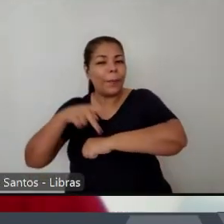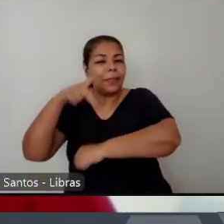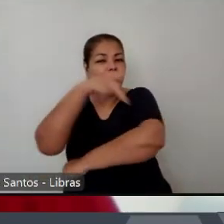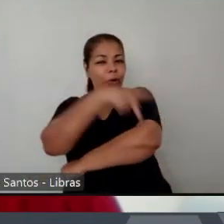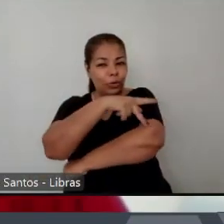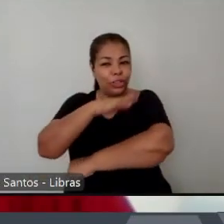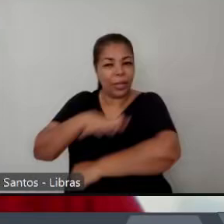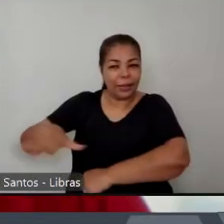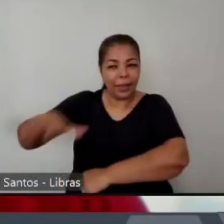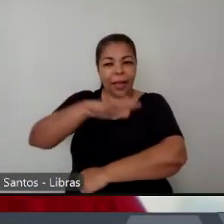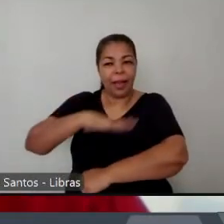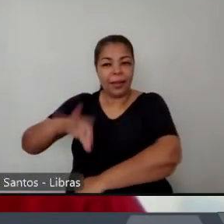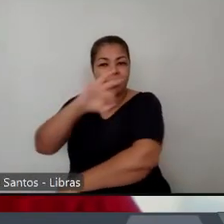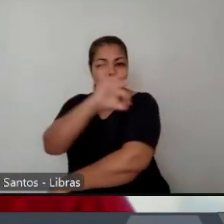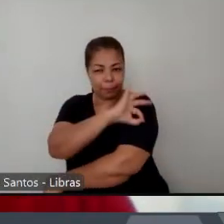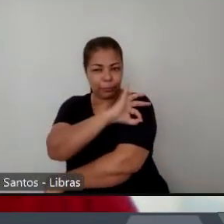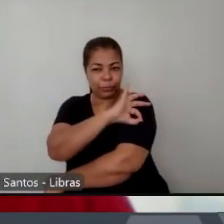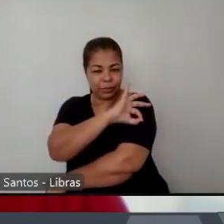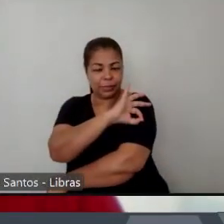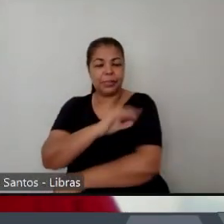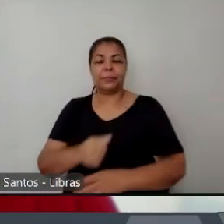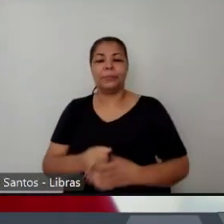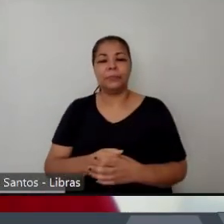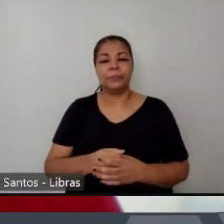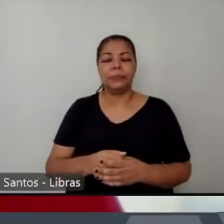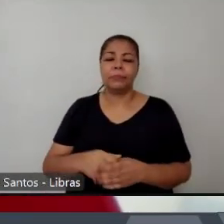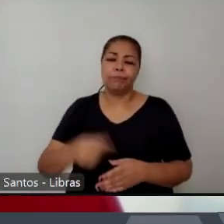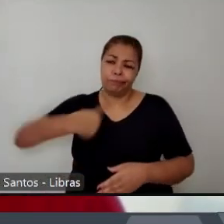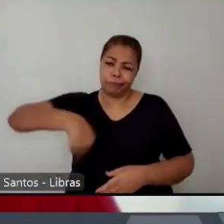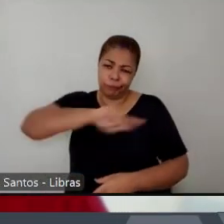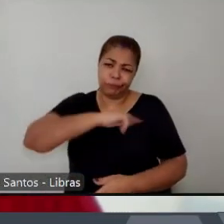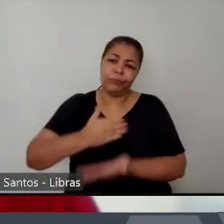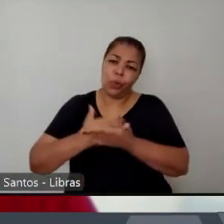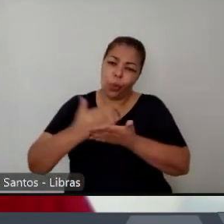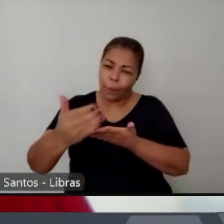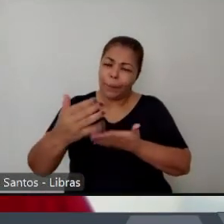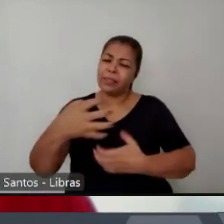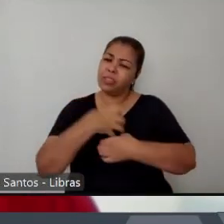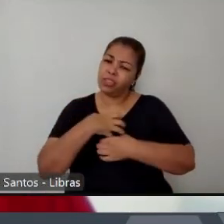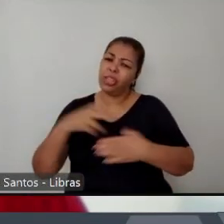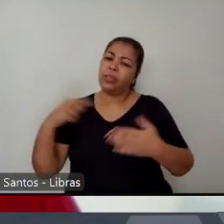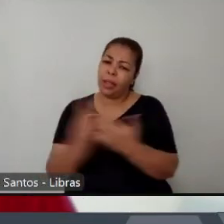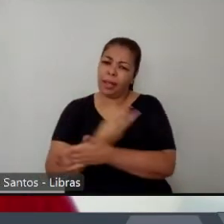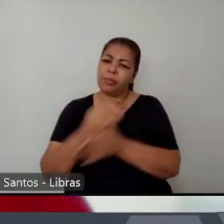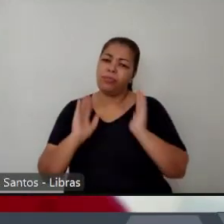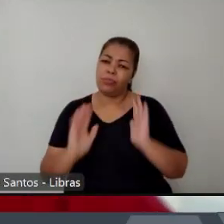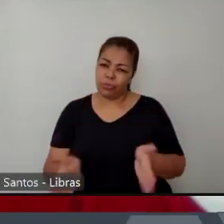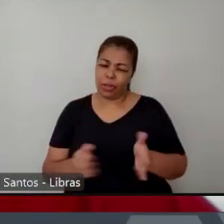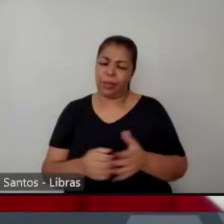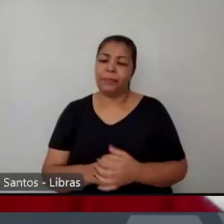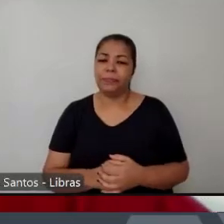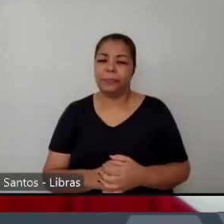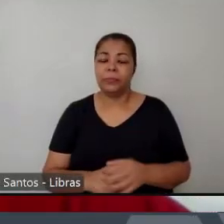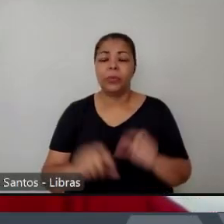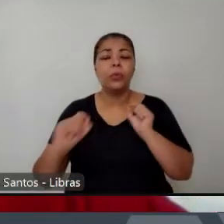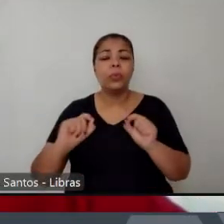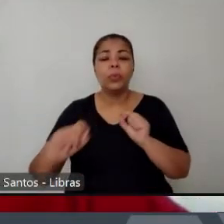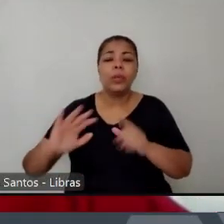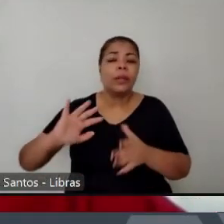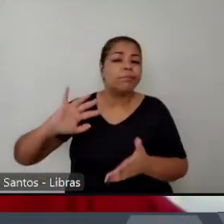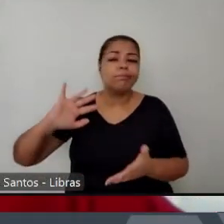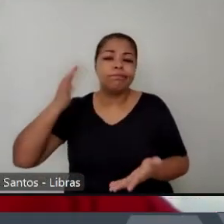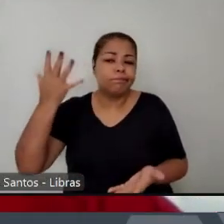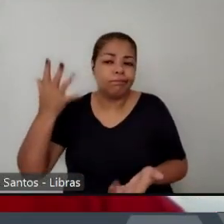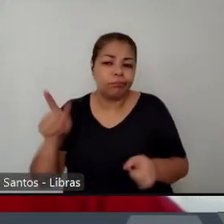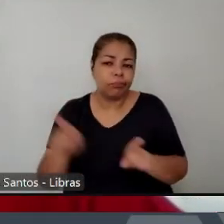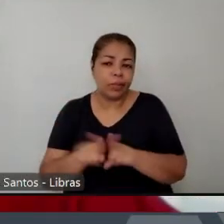Ou seja a gente já começa muito errado. Ao mesmo tempo o que que começa a acontecer junto com